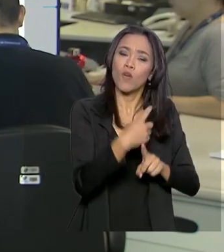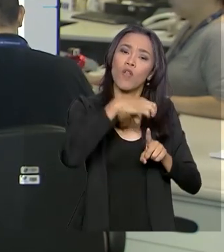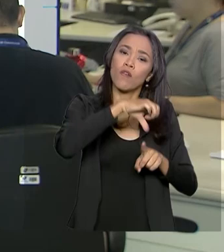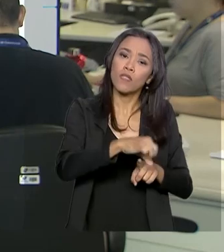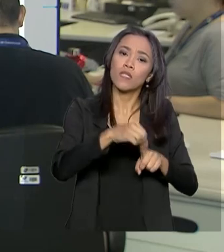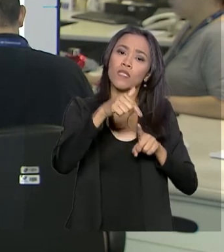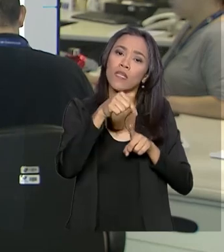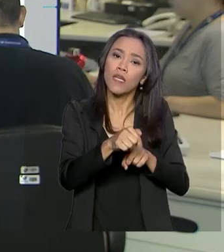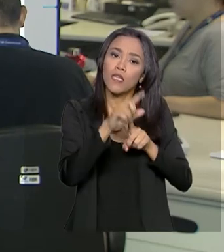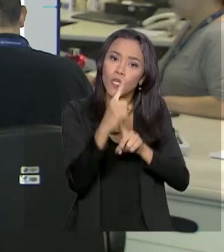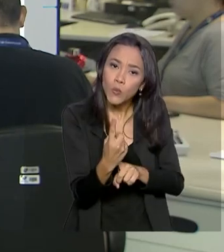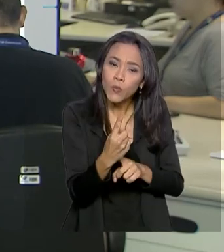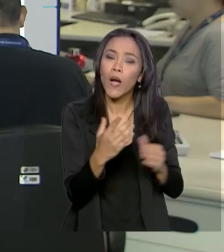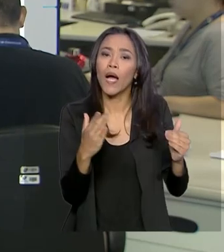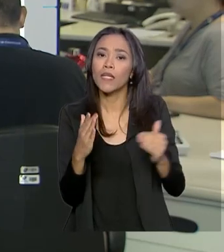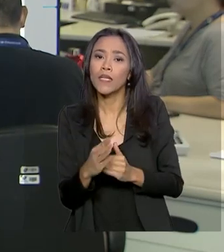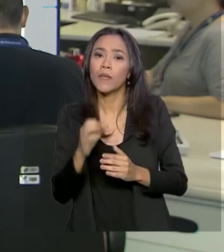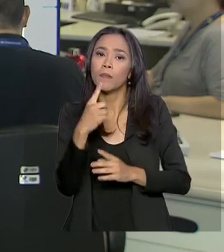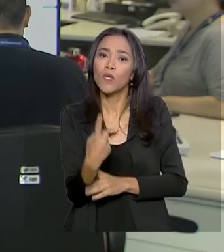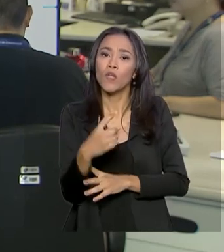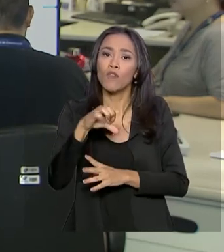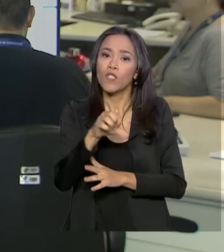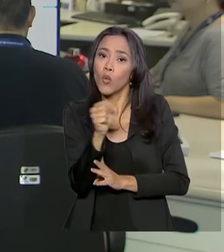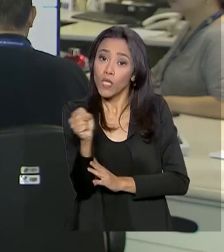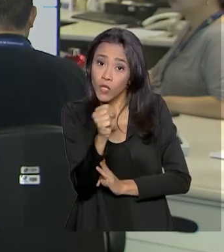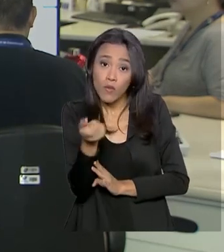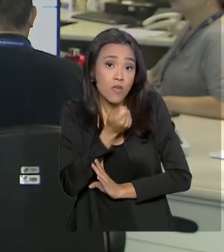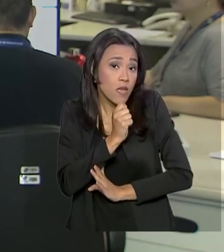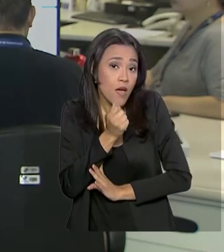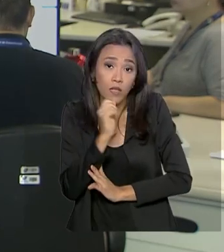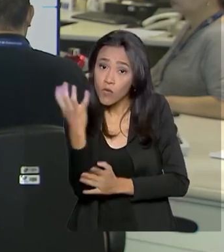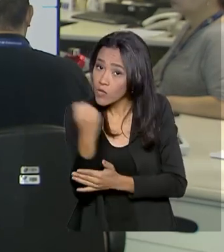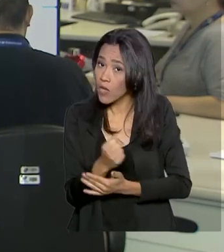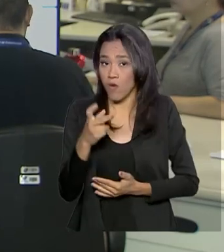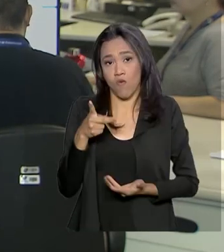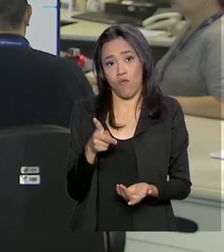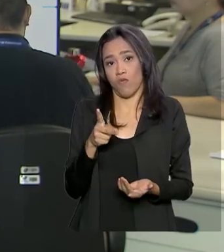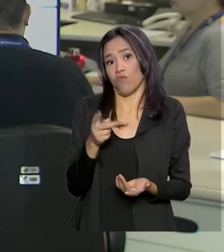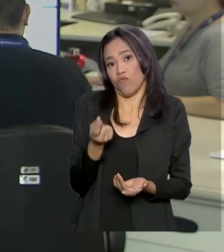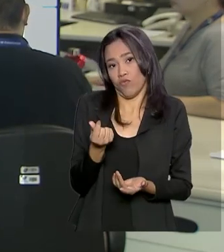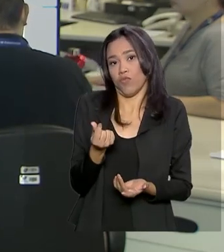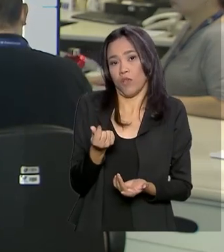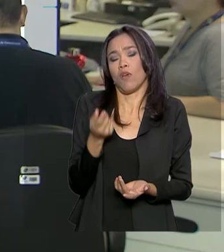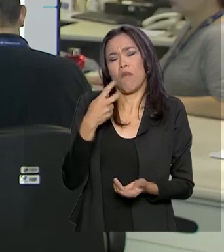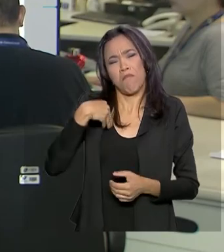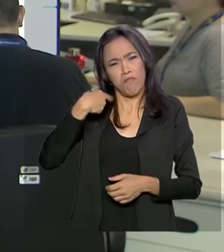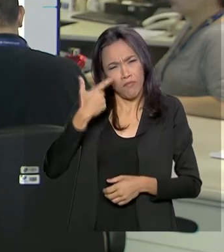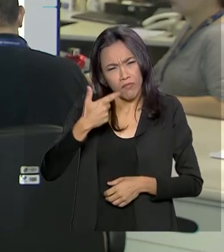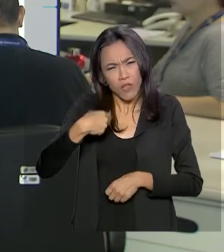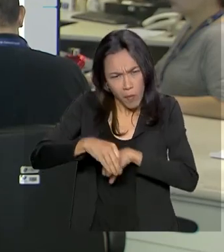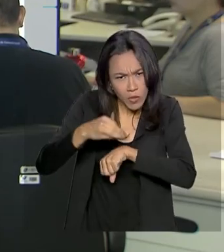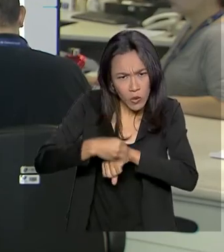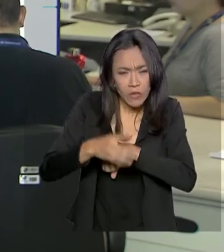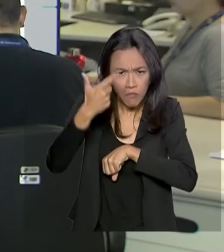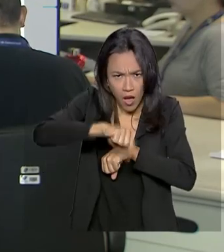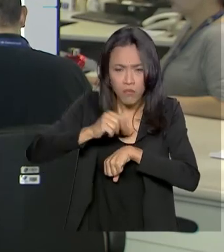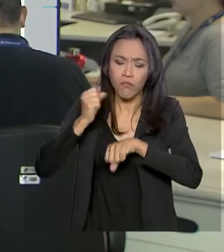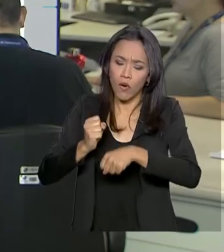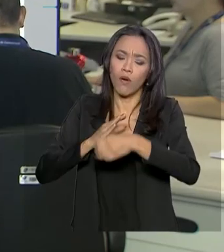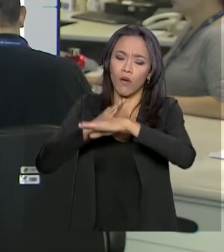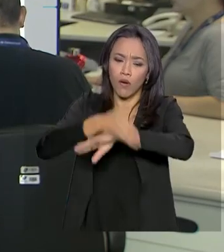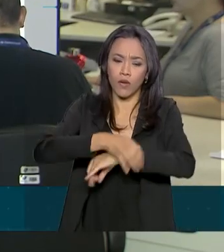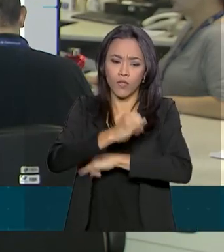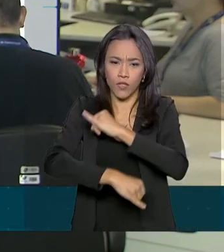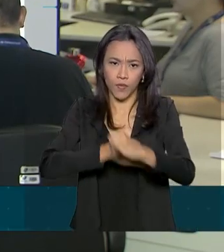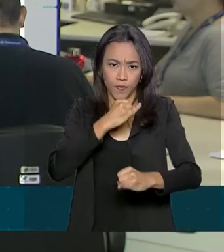e 1988 e ainda não fez o saque. Mais informações sobre esse saque do PIS estão no site da